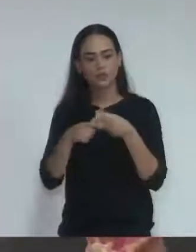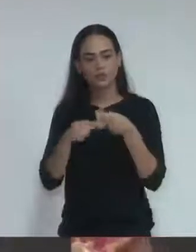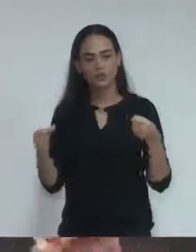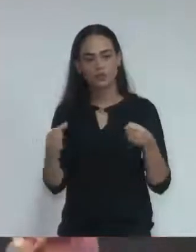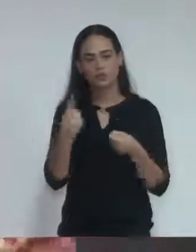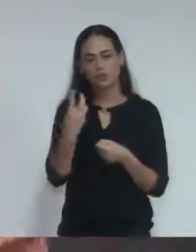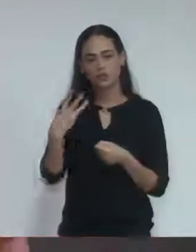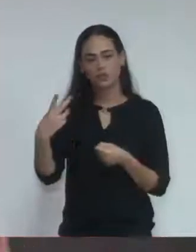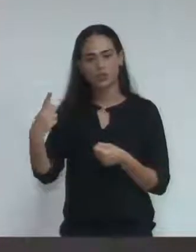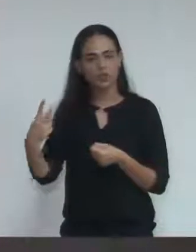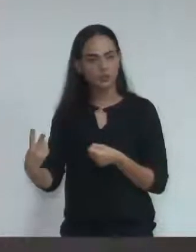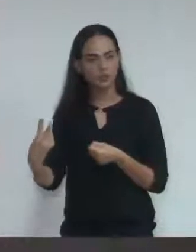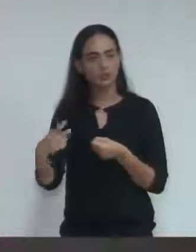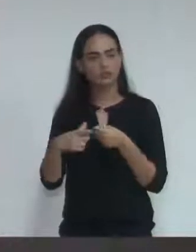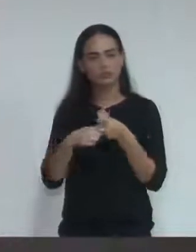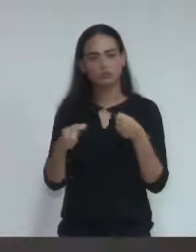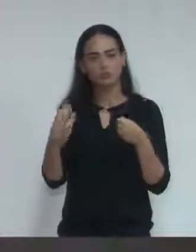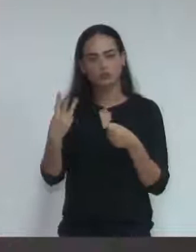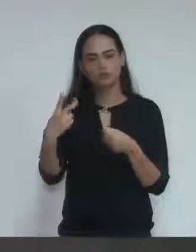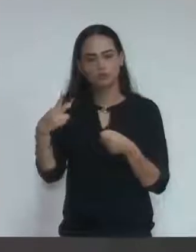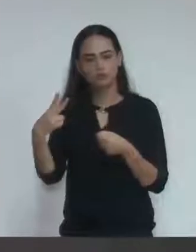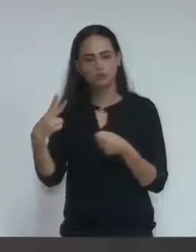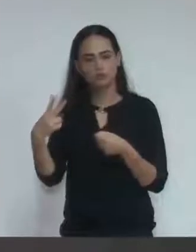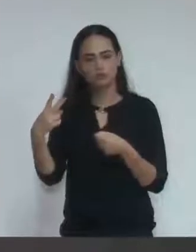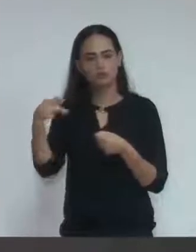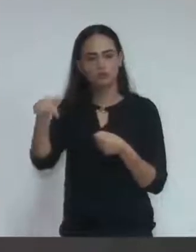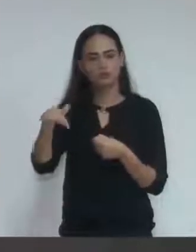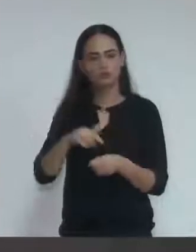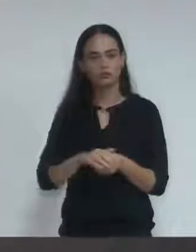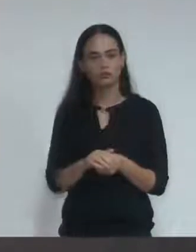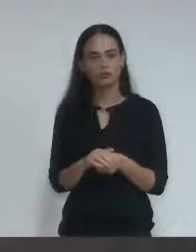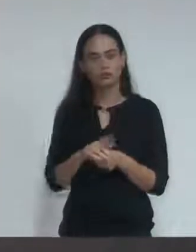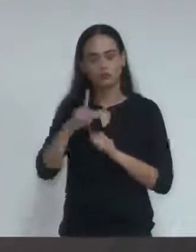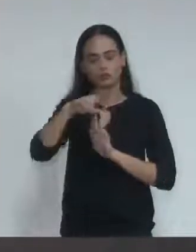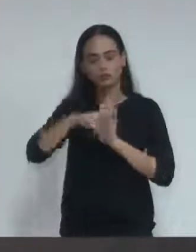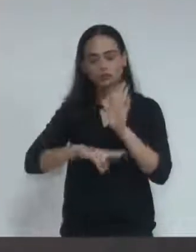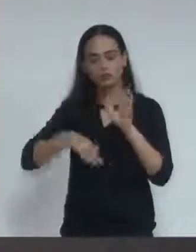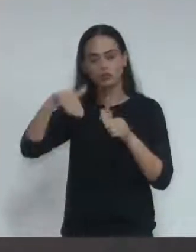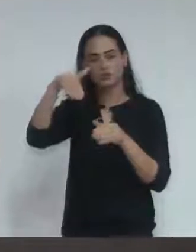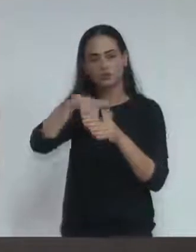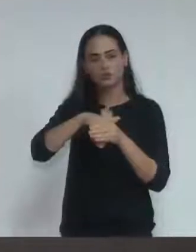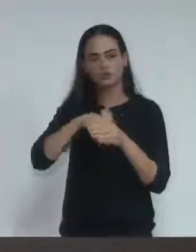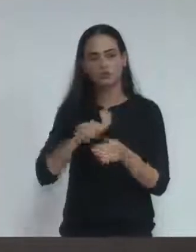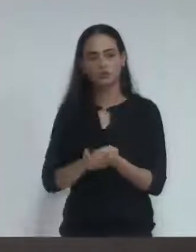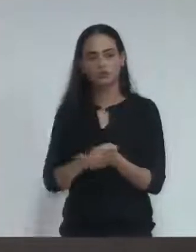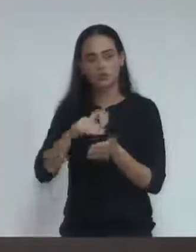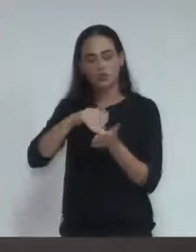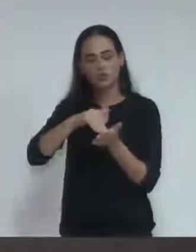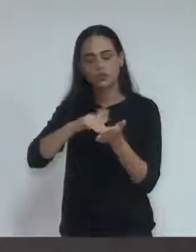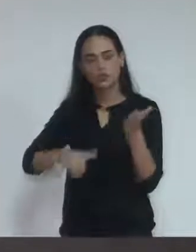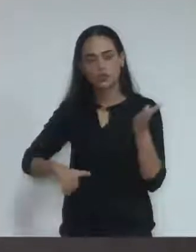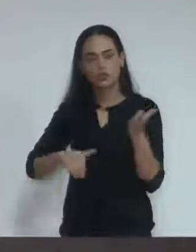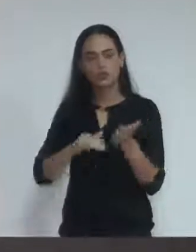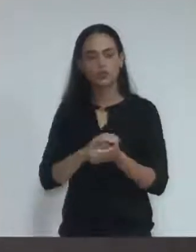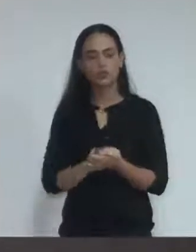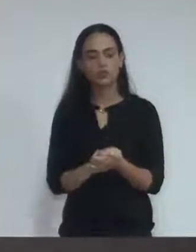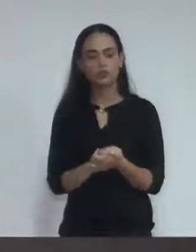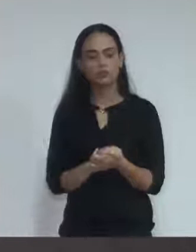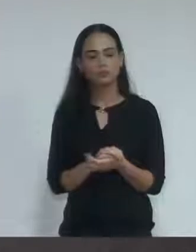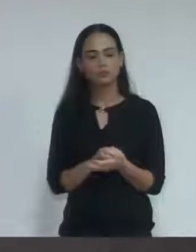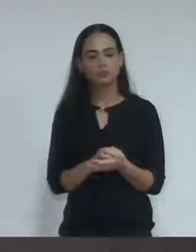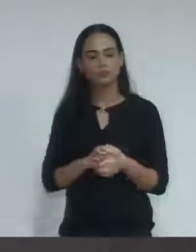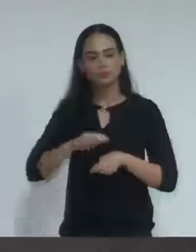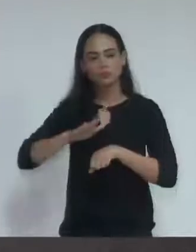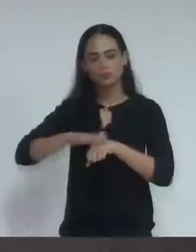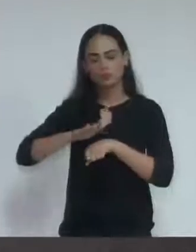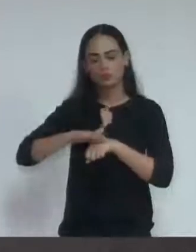132 e 164 e 3 do regimento interno, requeiro a retirada de tramitação do projeto 12 de 2018 de minha autoria